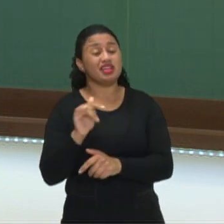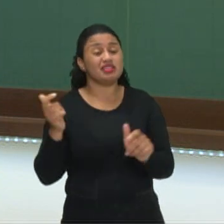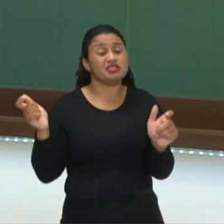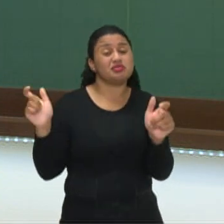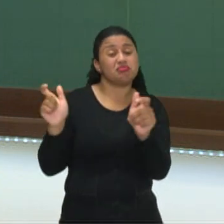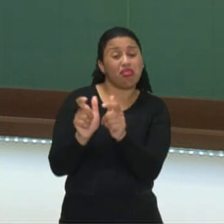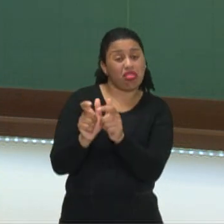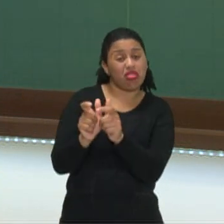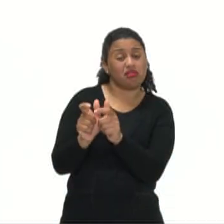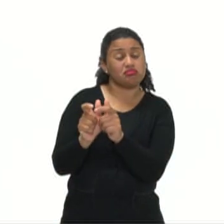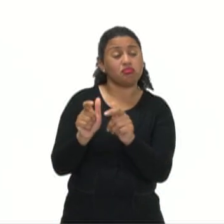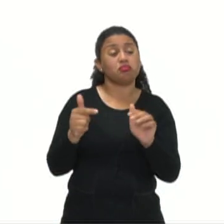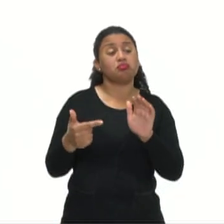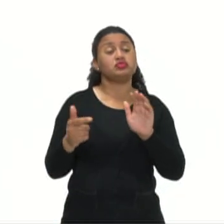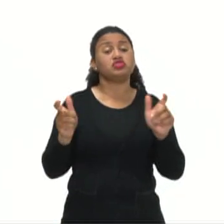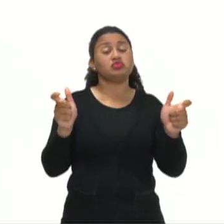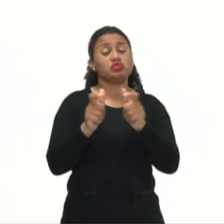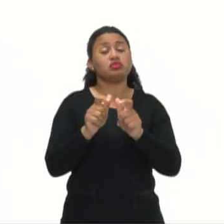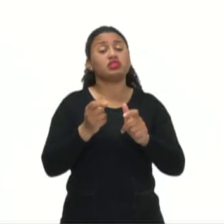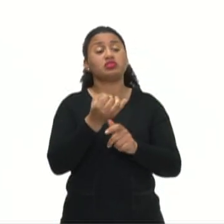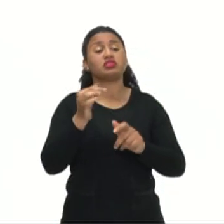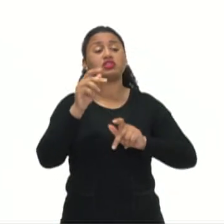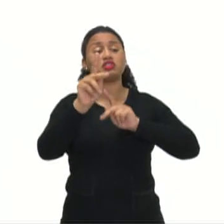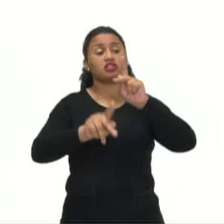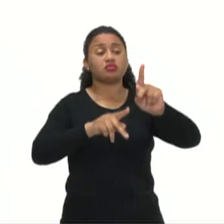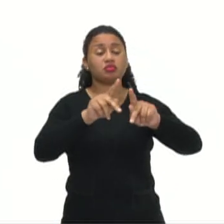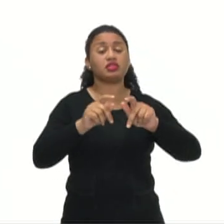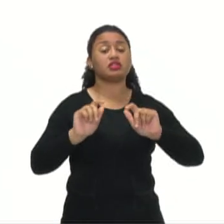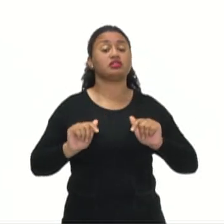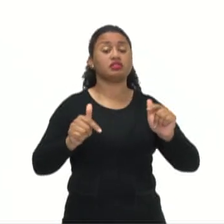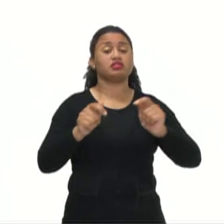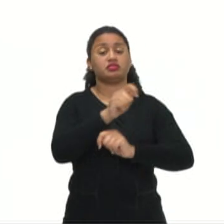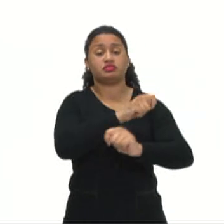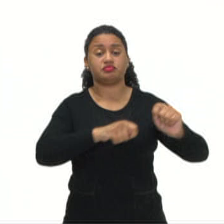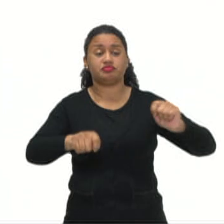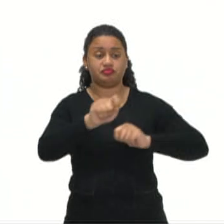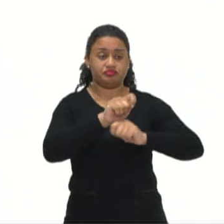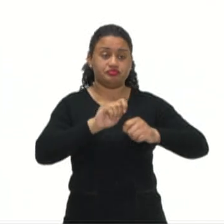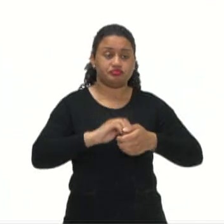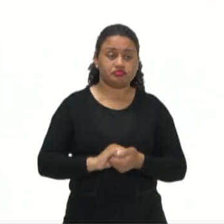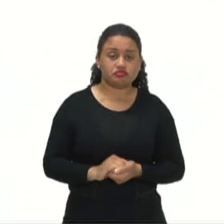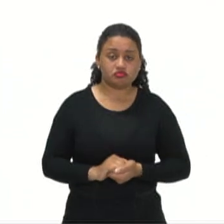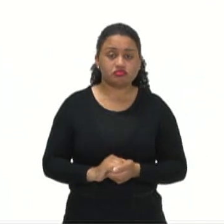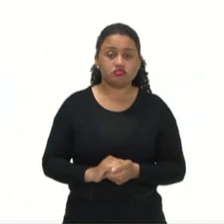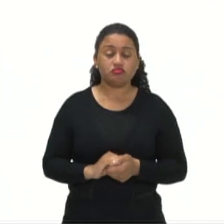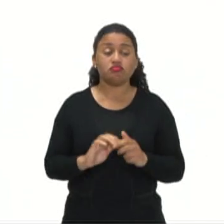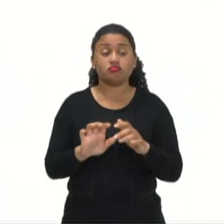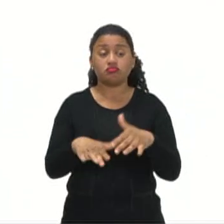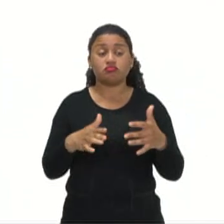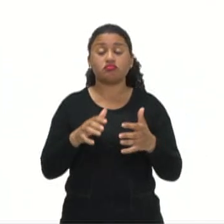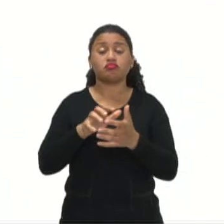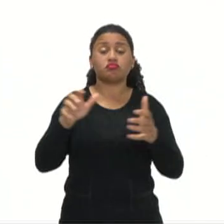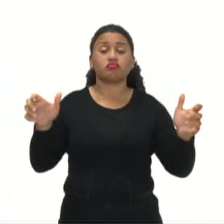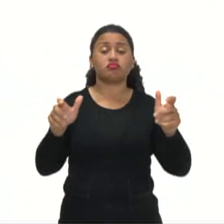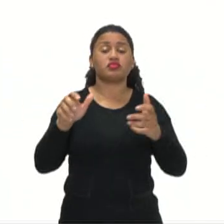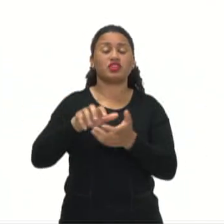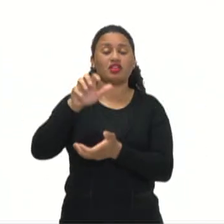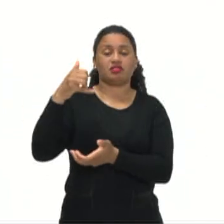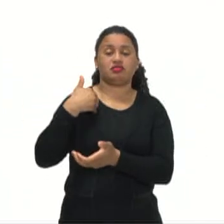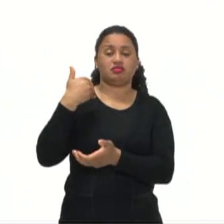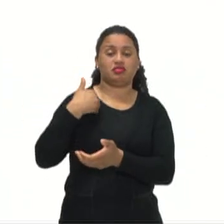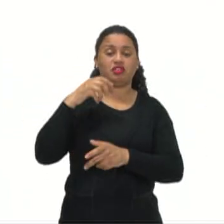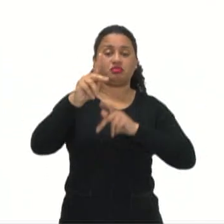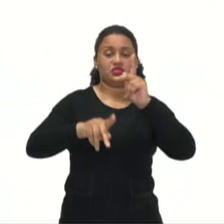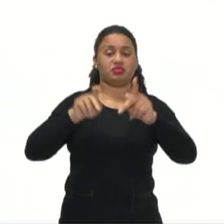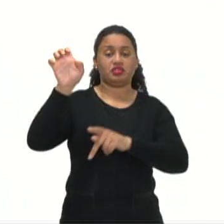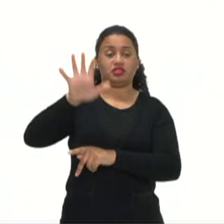diminuindo a quantidade da população economicamente ativa, a pé. O envelhecimento da população da Europa explica